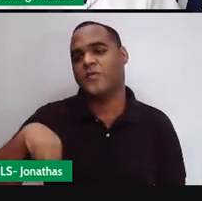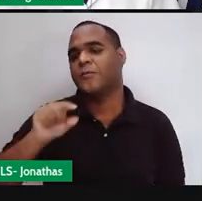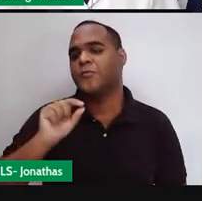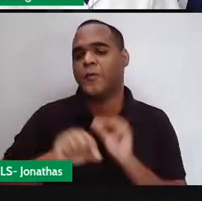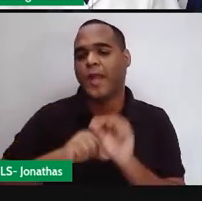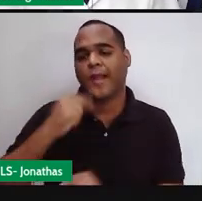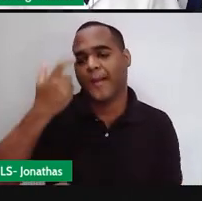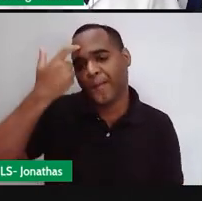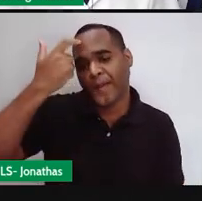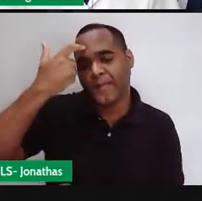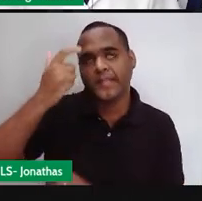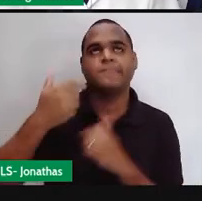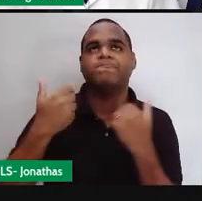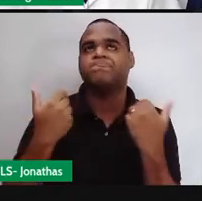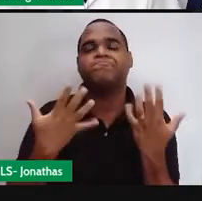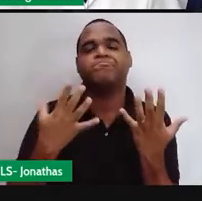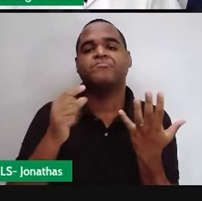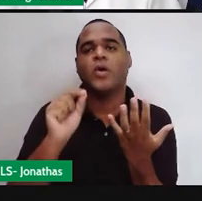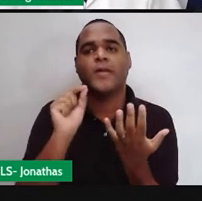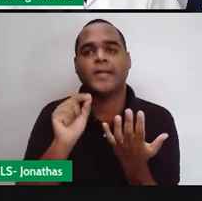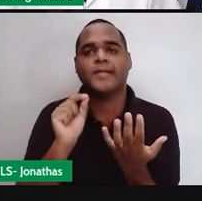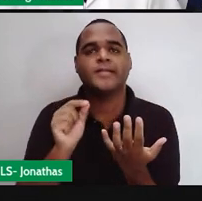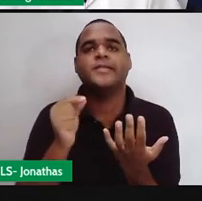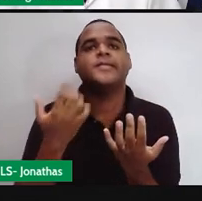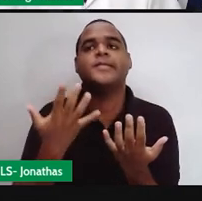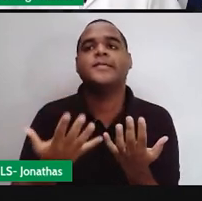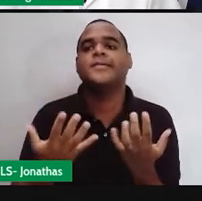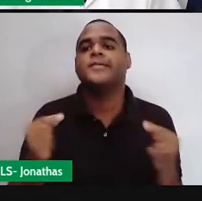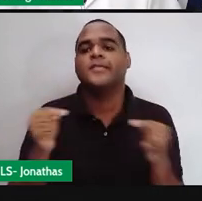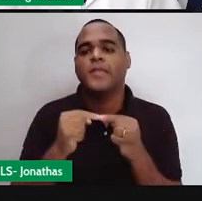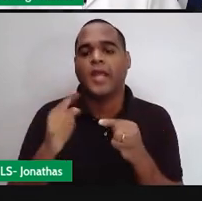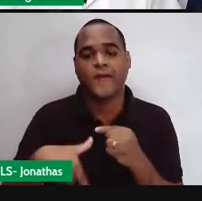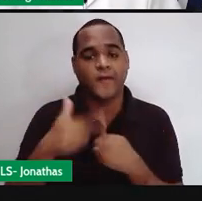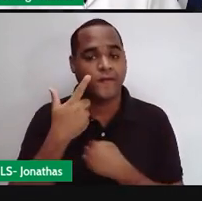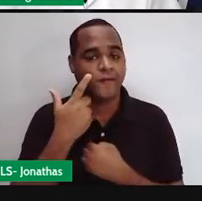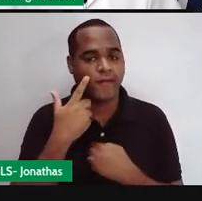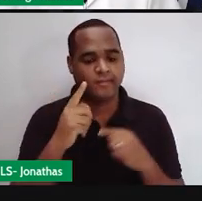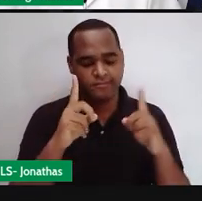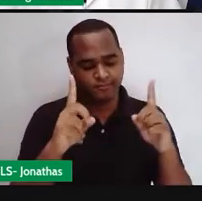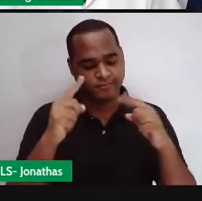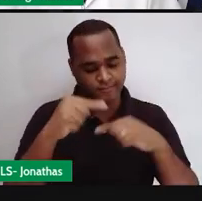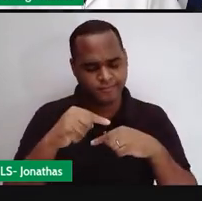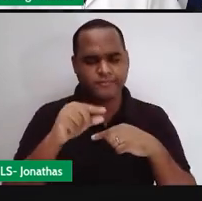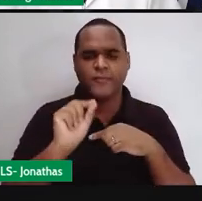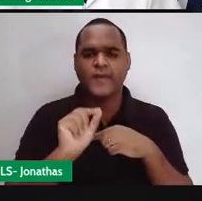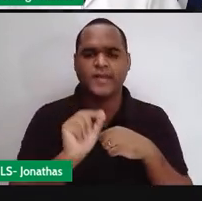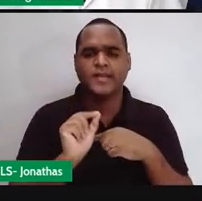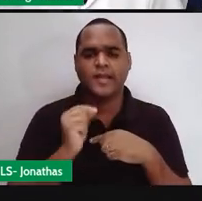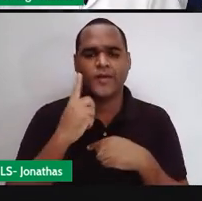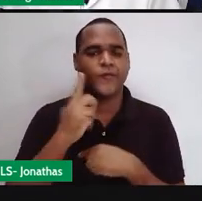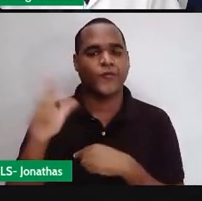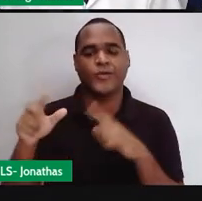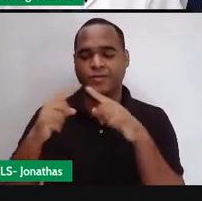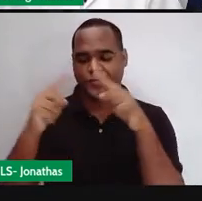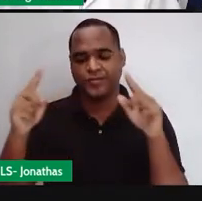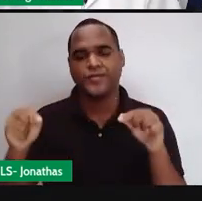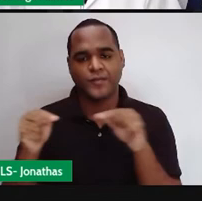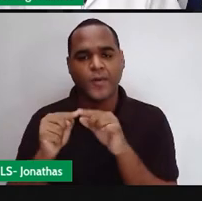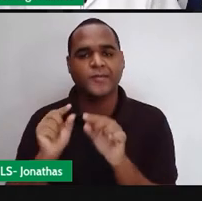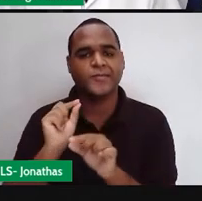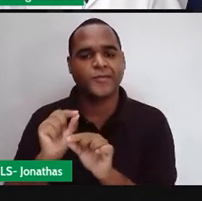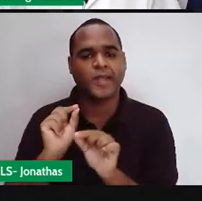pensasse o seguinte. Olhe para o retângulo e olhe para o quadrado.